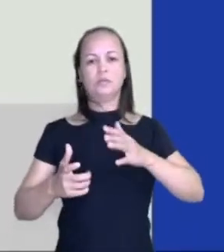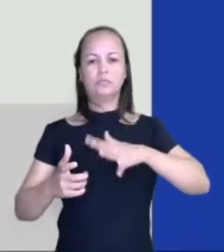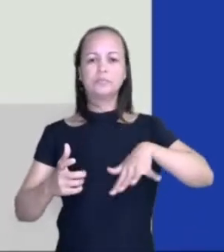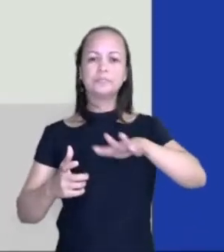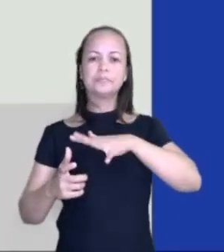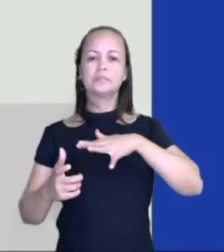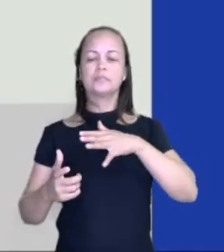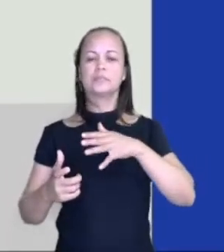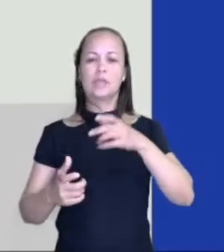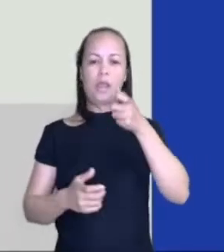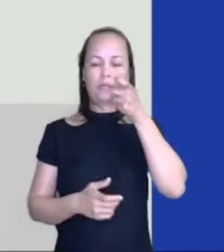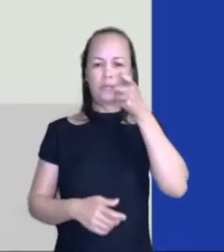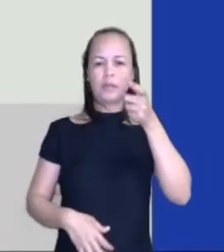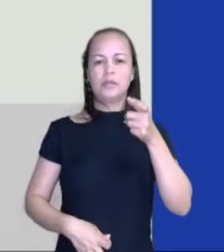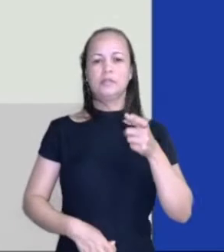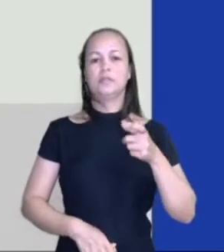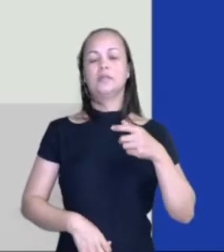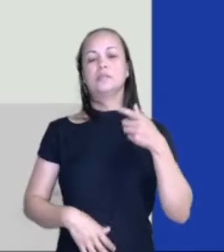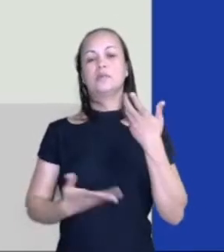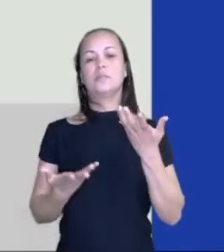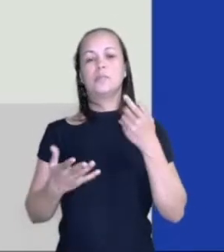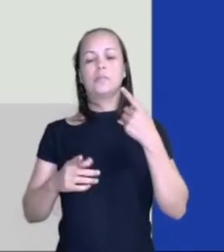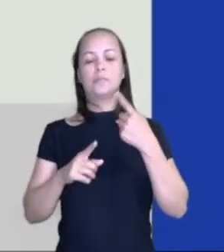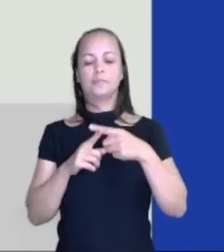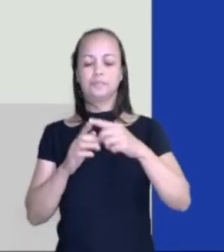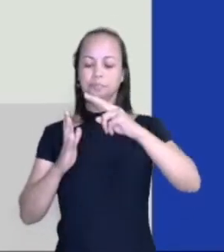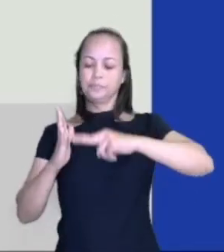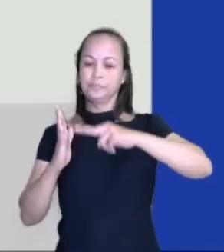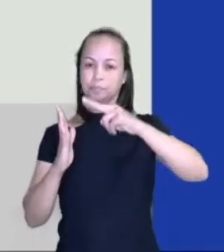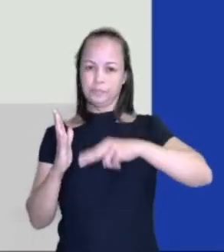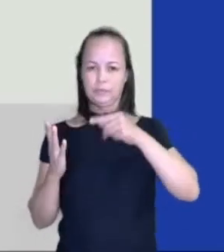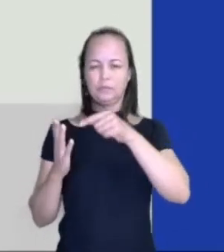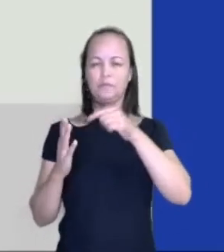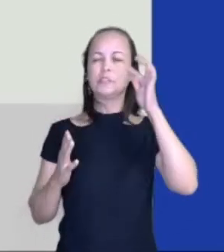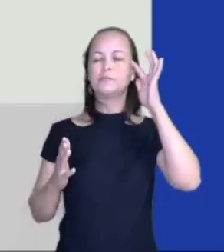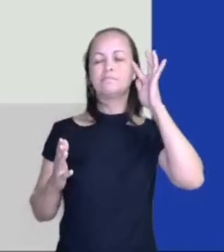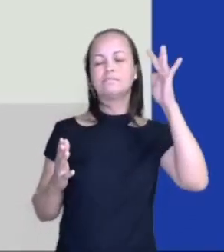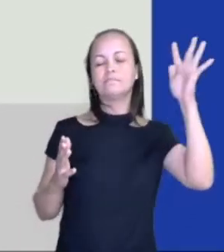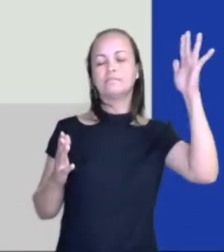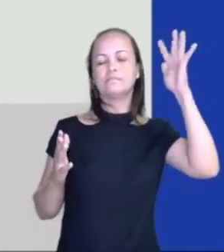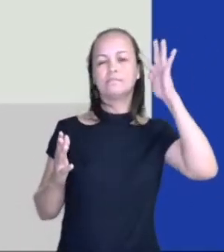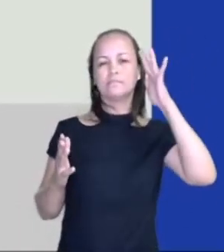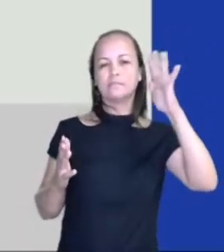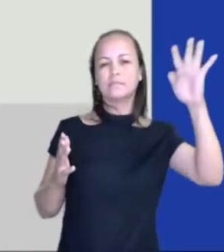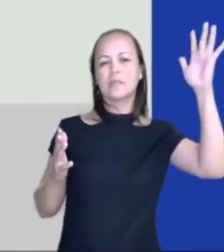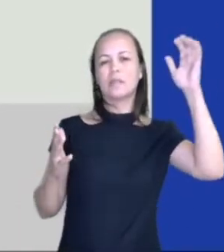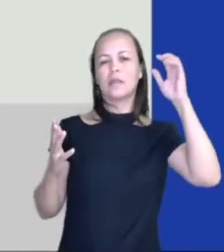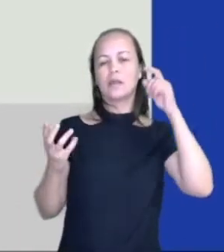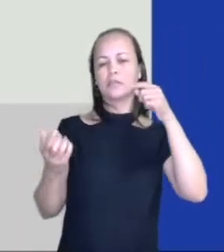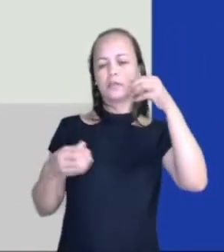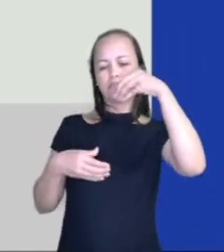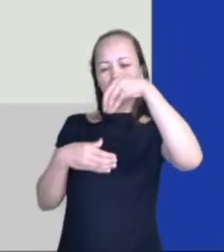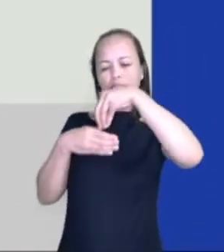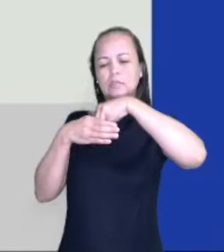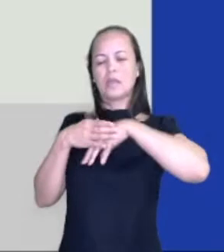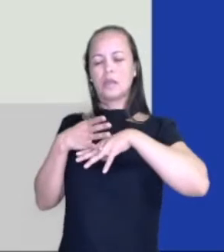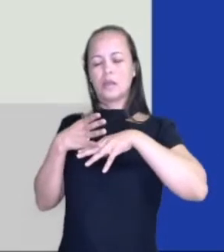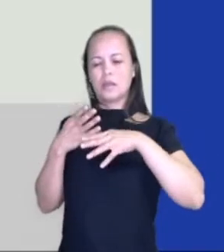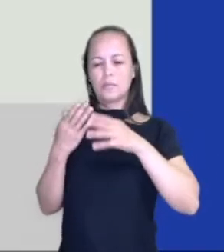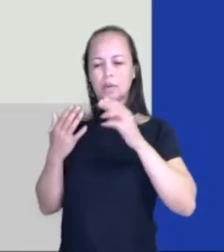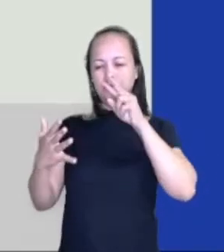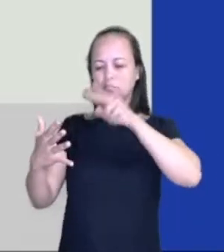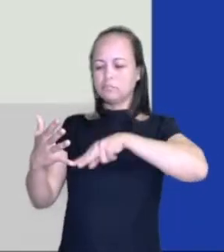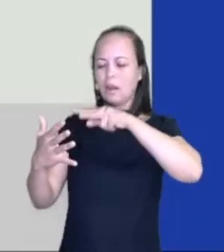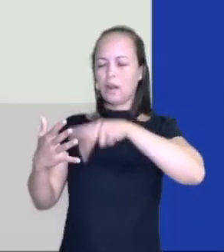interessante, porque quando você está lendo uma obra, você viaja. Então, ela te traz para dentro daquele espaço,